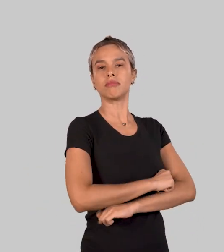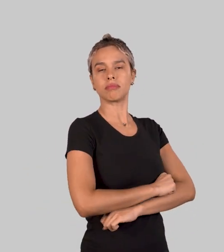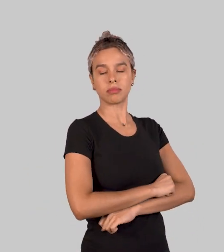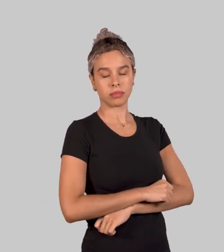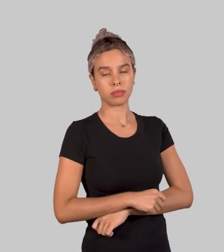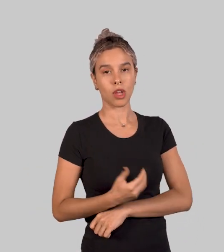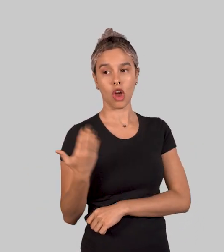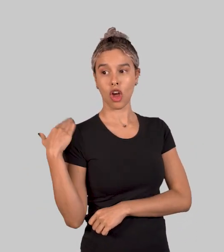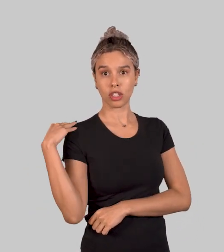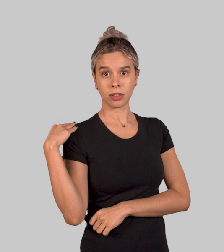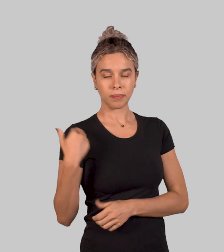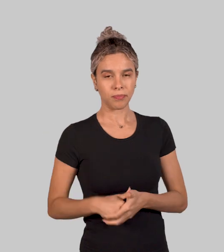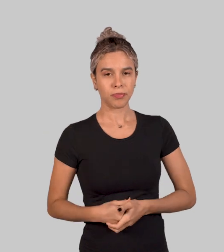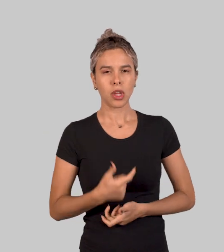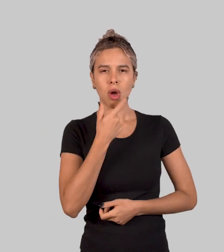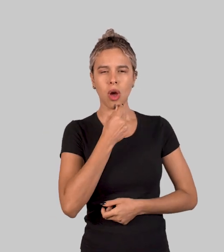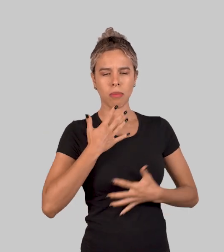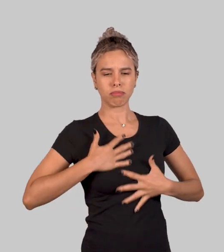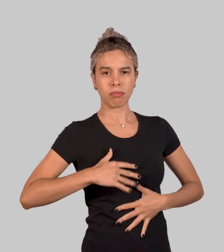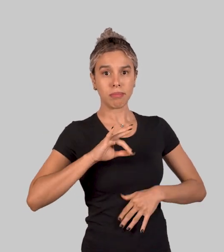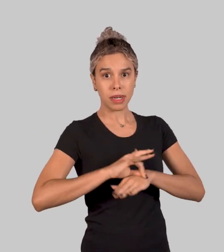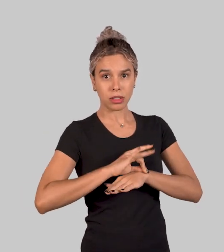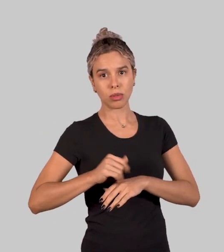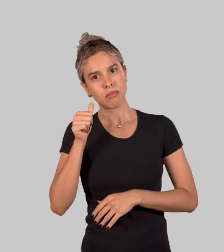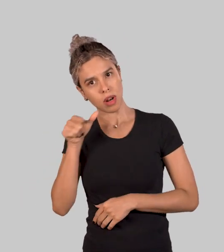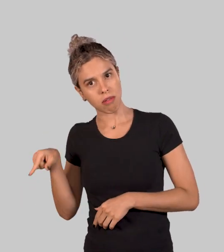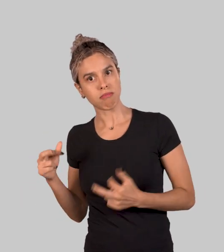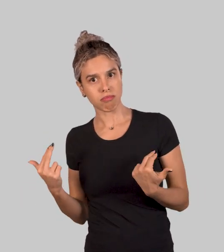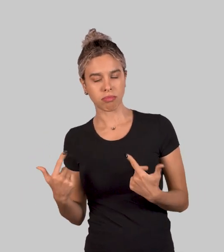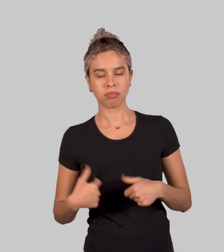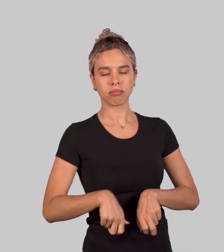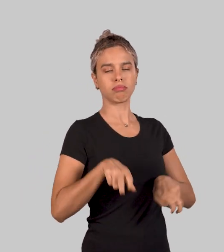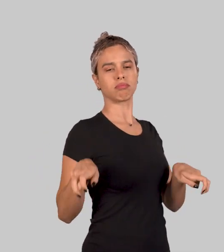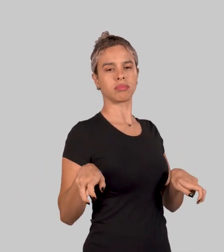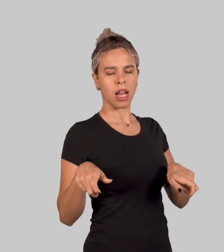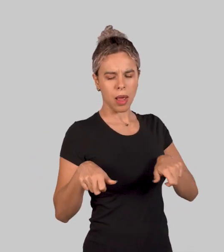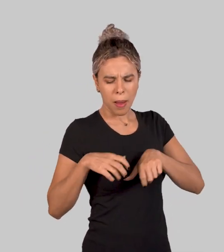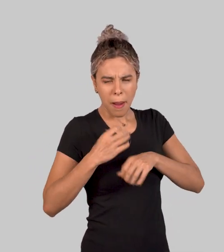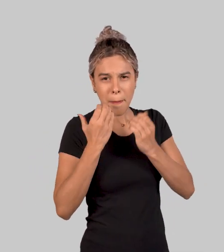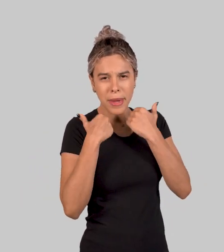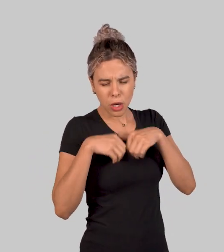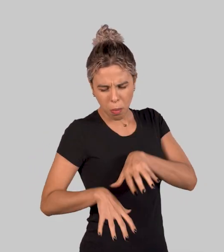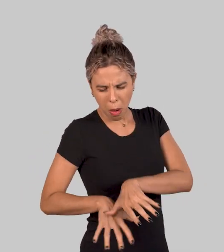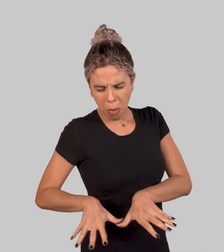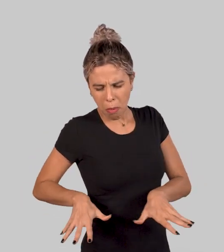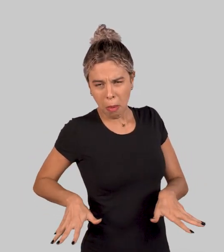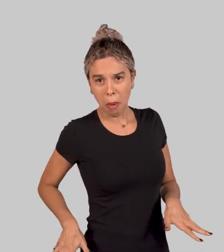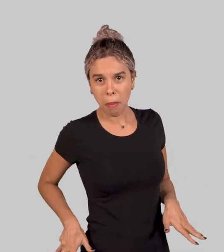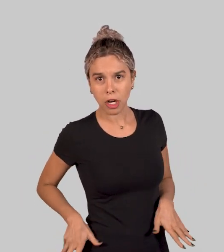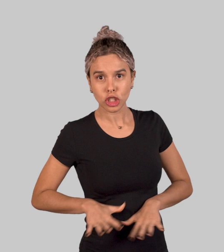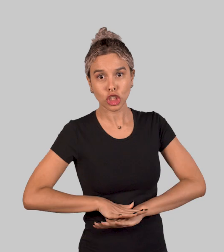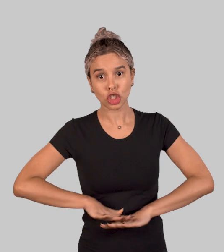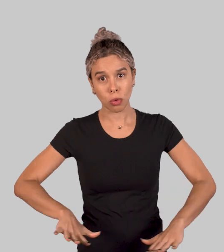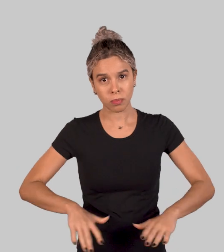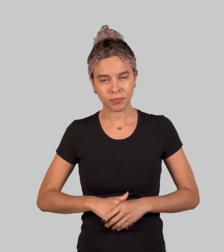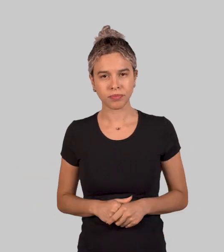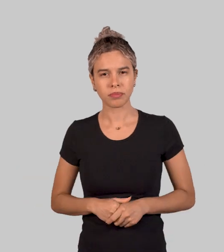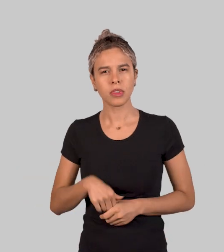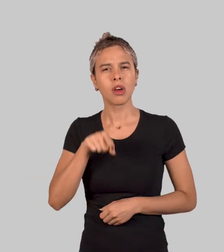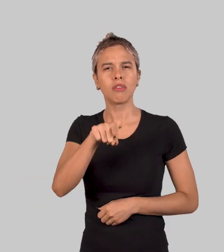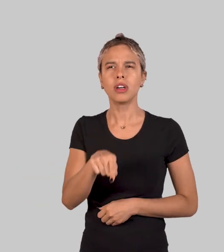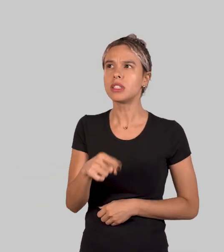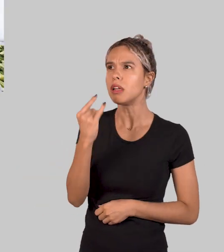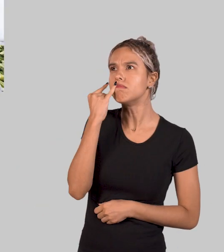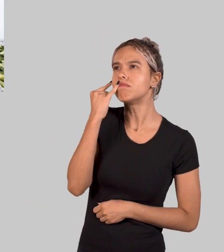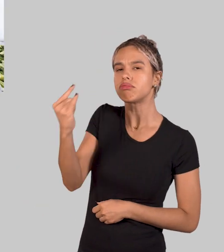inicialmente, de costas um para o outro, eles de braços cruzados. Aos seus pés, dezenas de espigas de milho cobrem o chão. O que mais